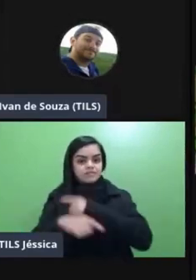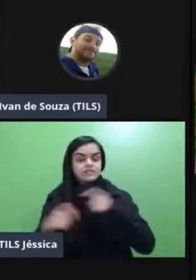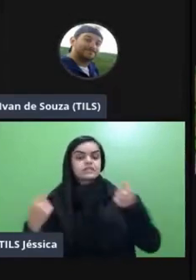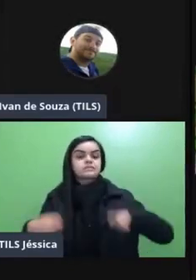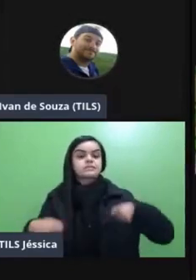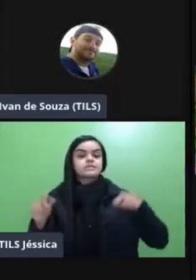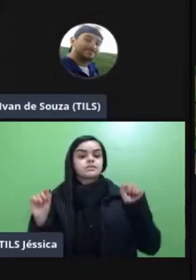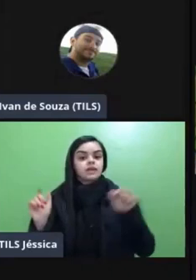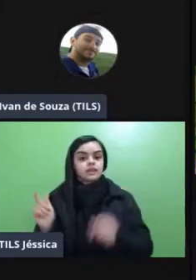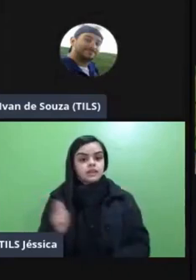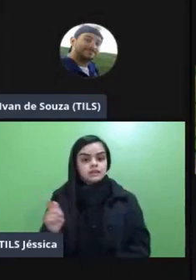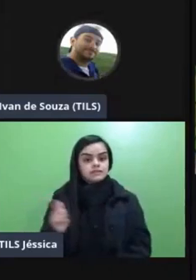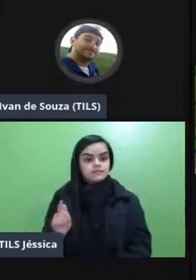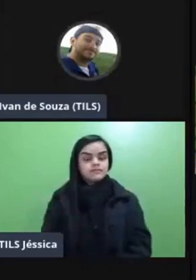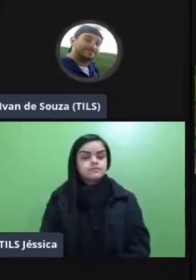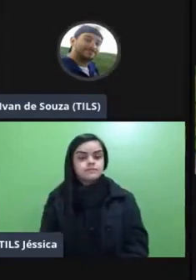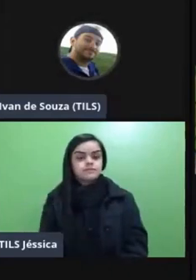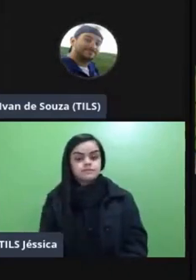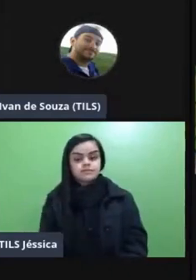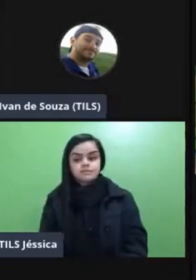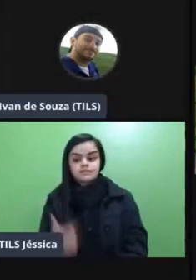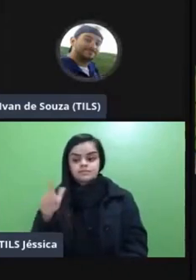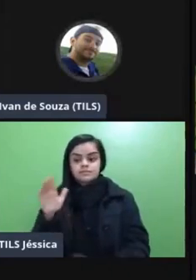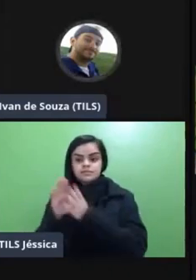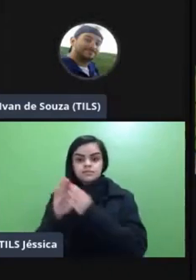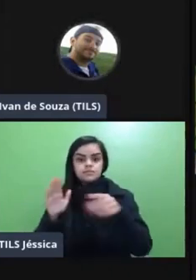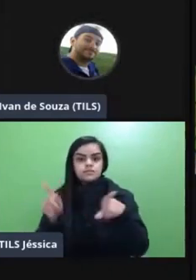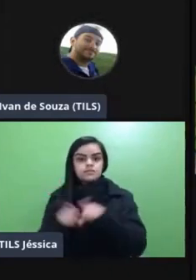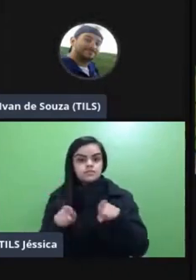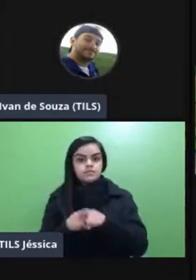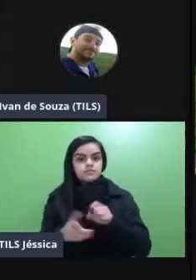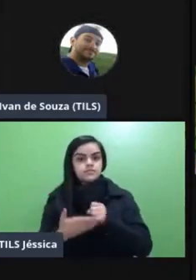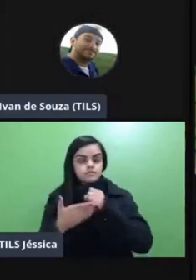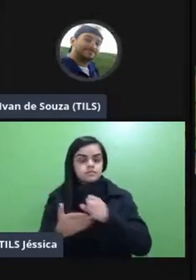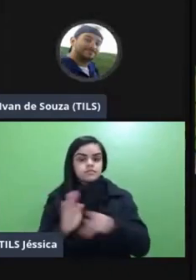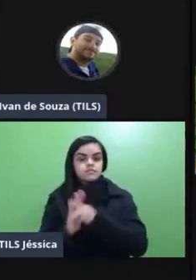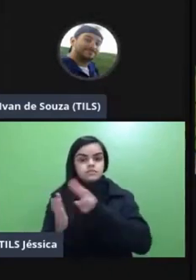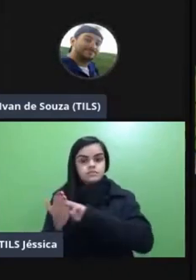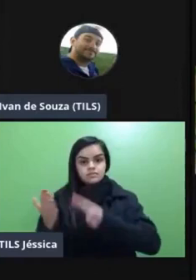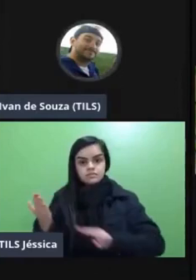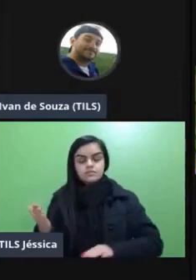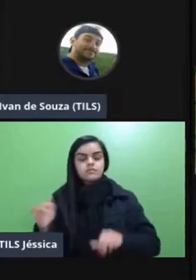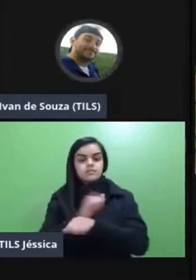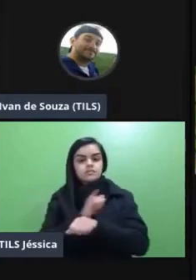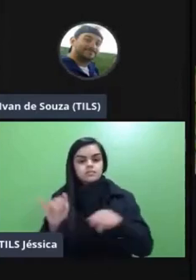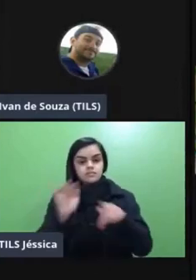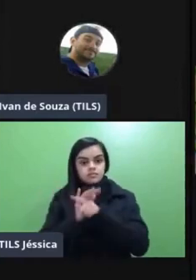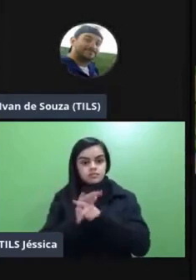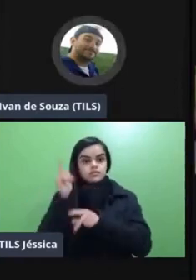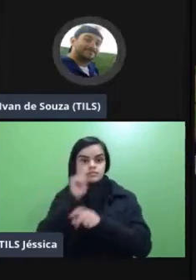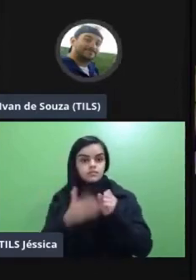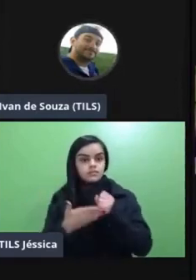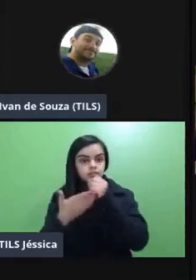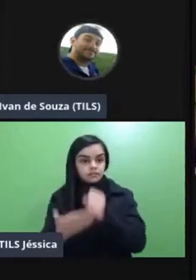ter é um outro modelo é apoiando né uma metodologia ativa uma outra estratégia didática que vai dar suporte